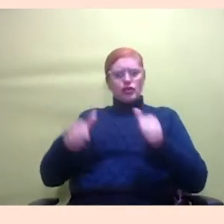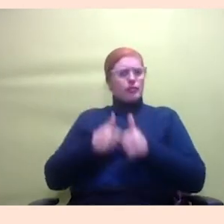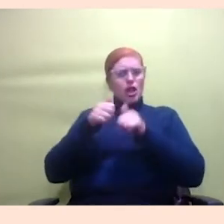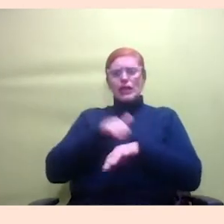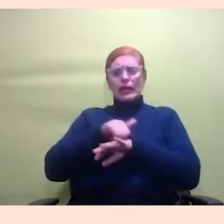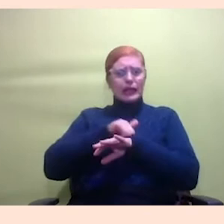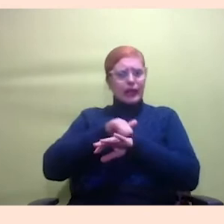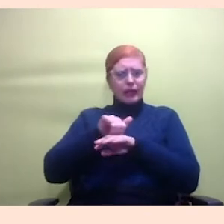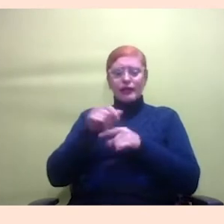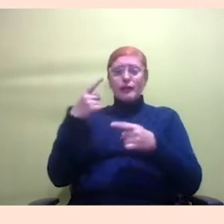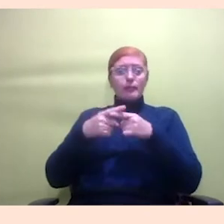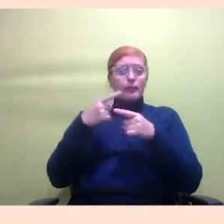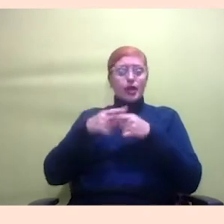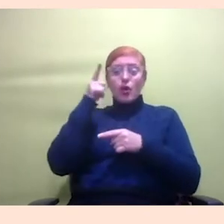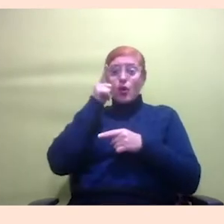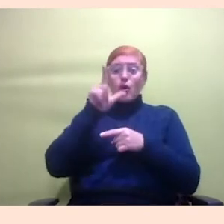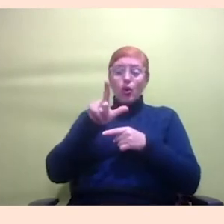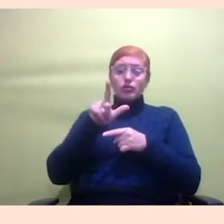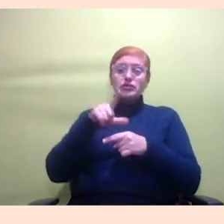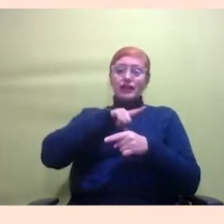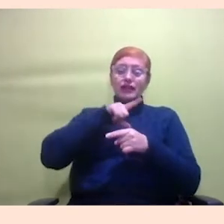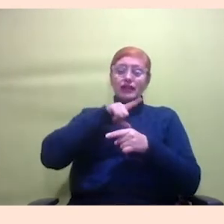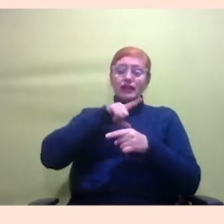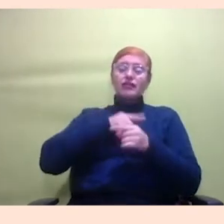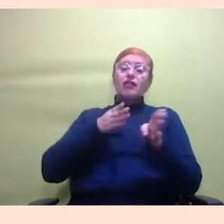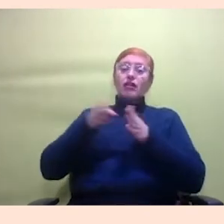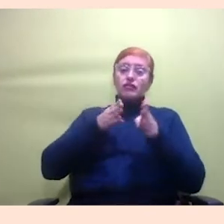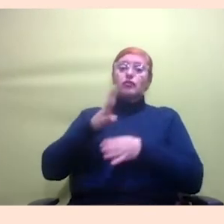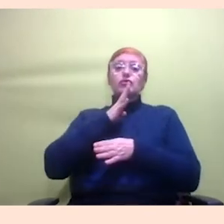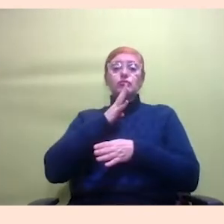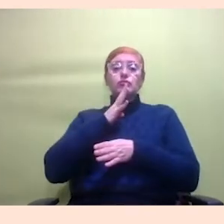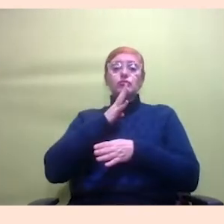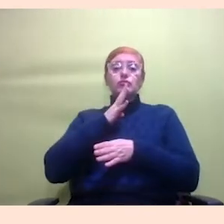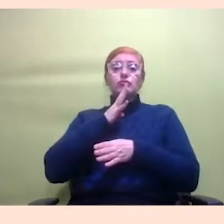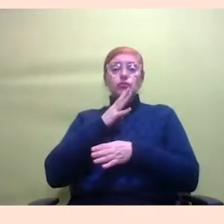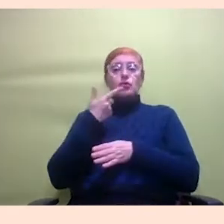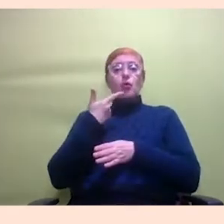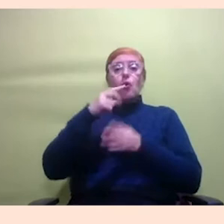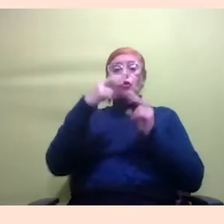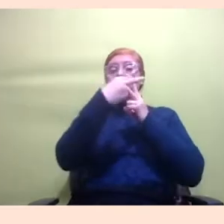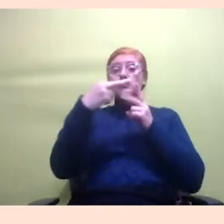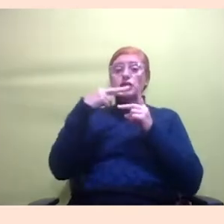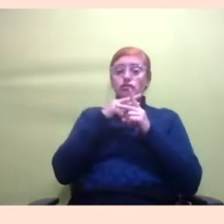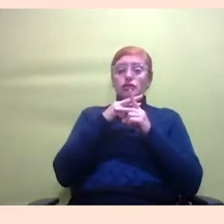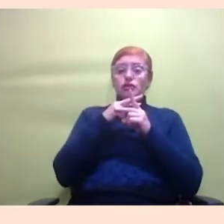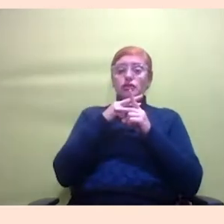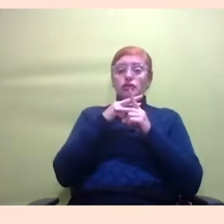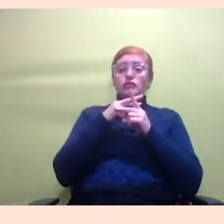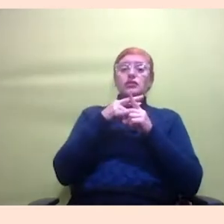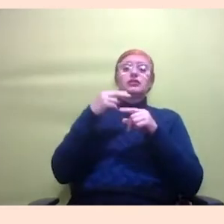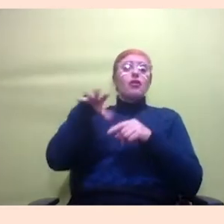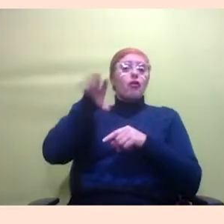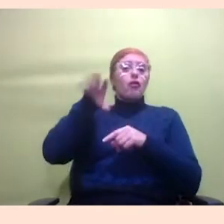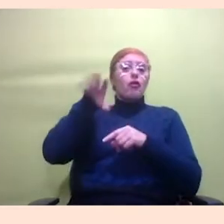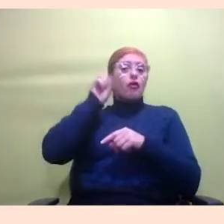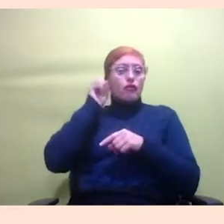as conseguem ter acesso conhecimento de uma outra perspectiva é sobre falar é sobre ouvir os podcasts estão bombando